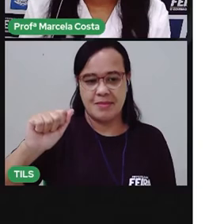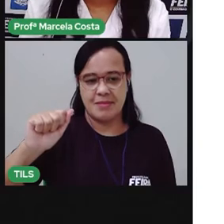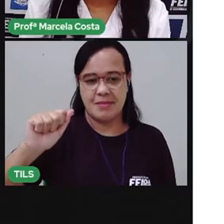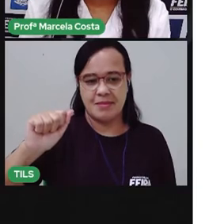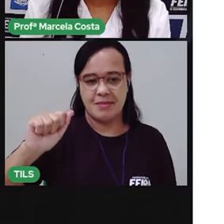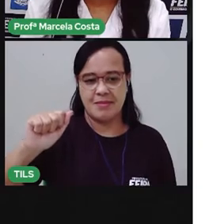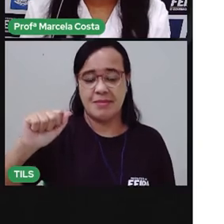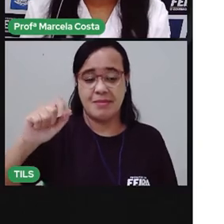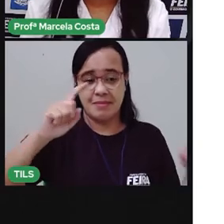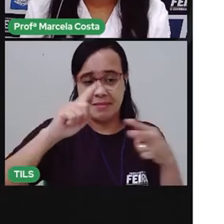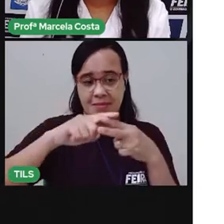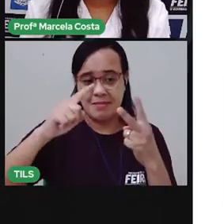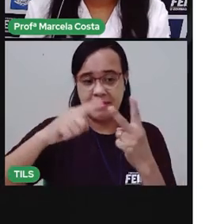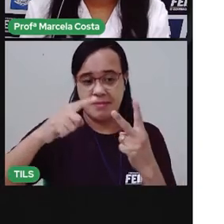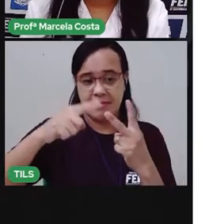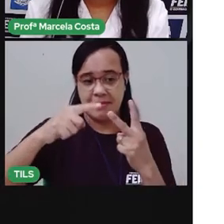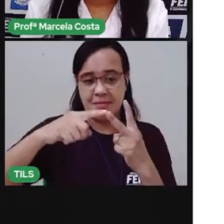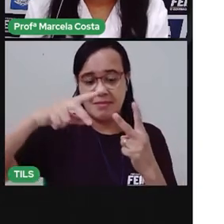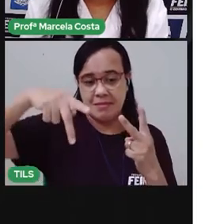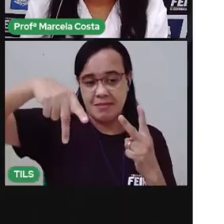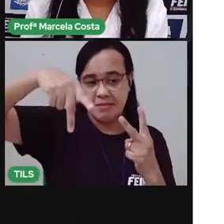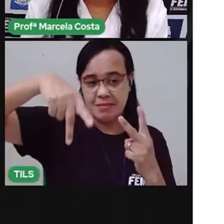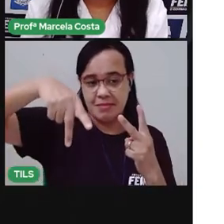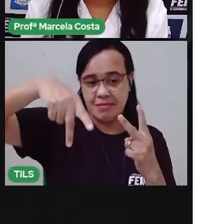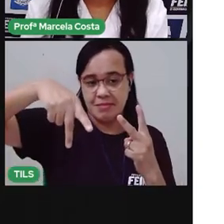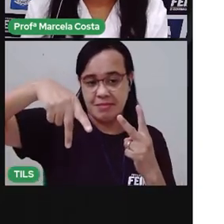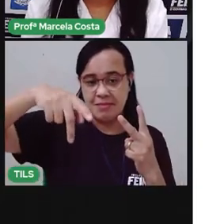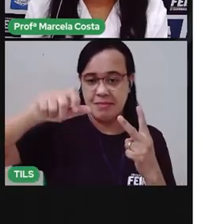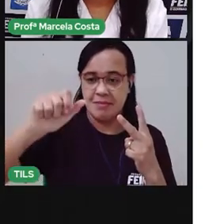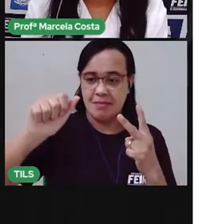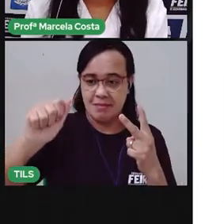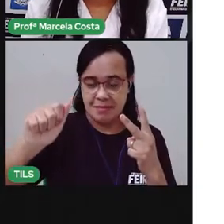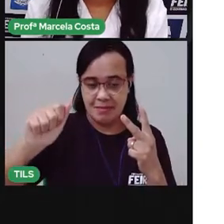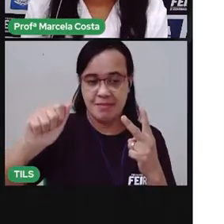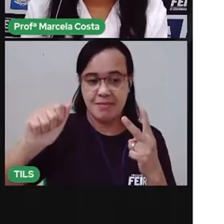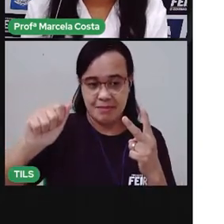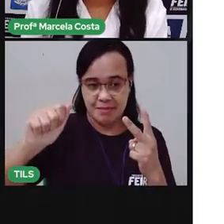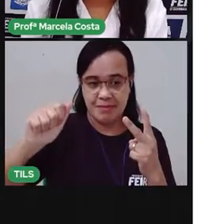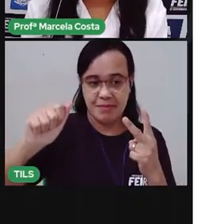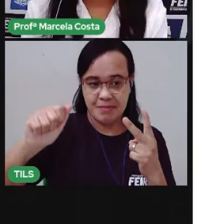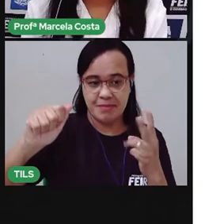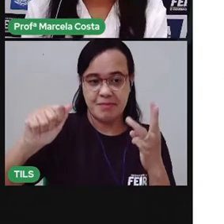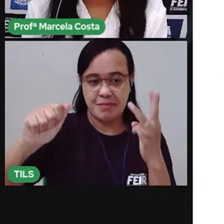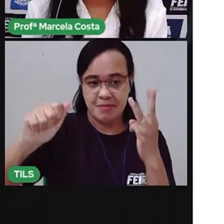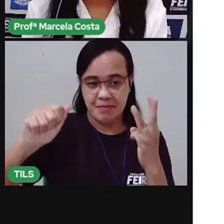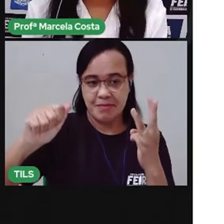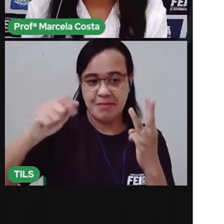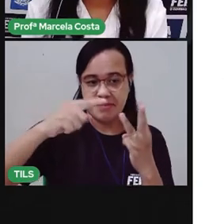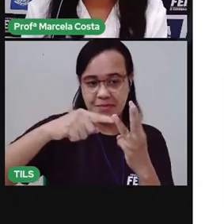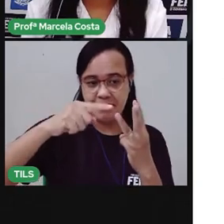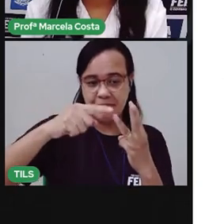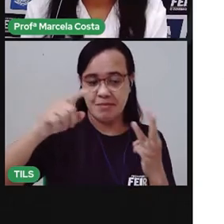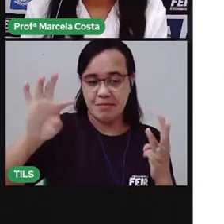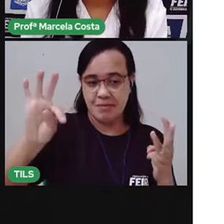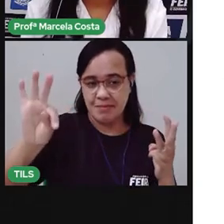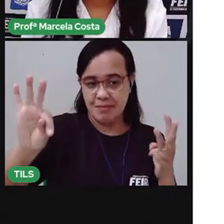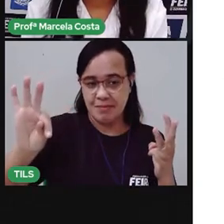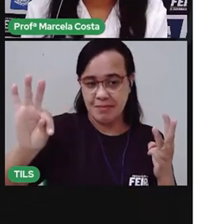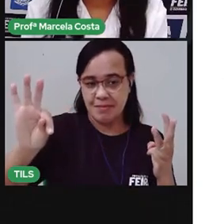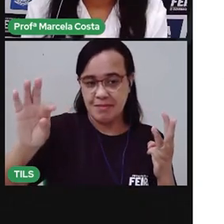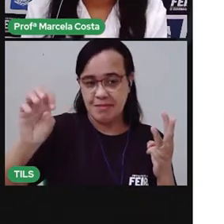P e o A. Pa, te, junto com o O.